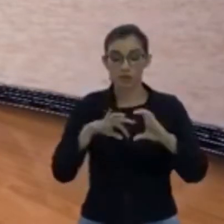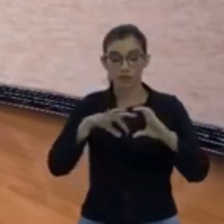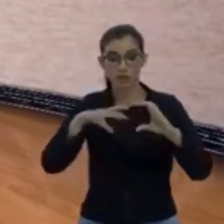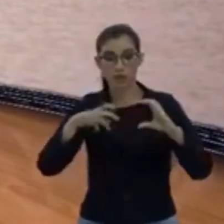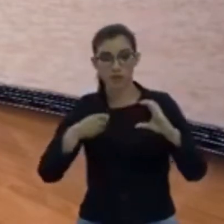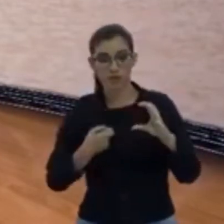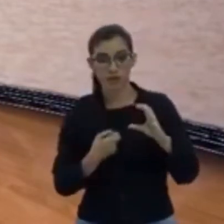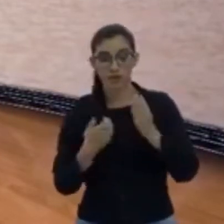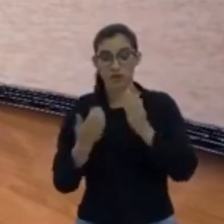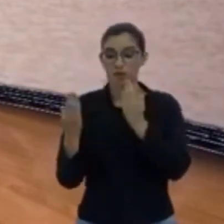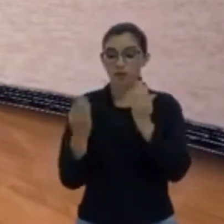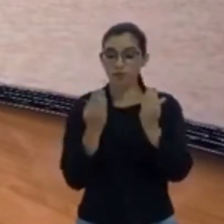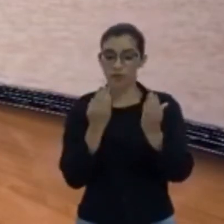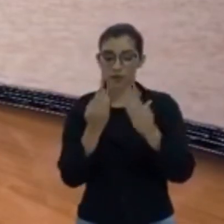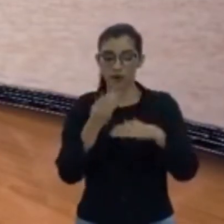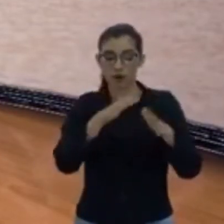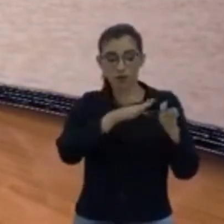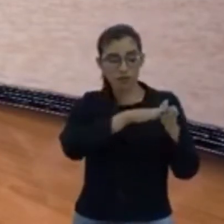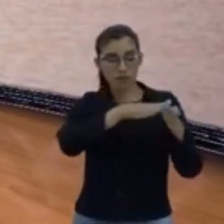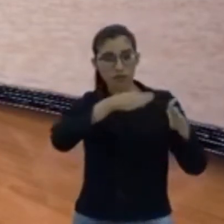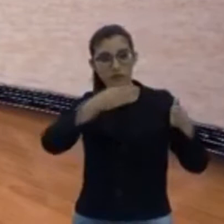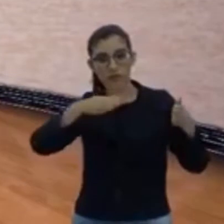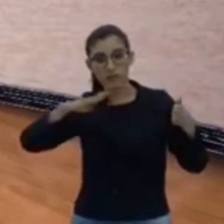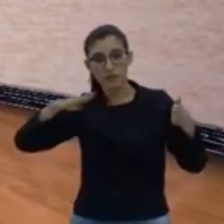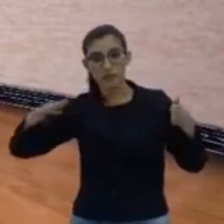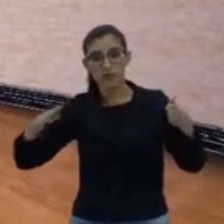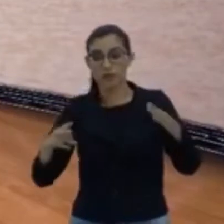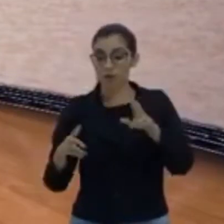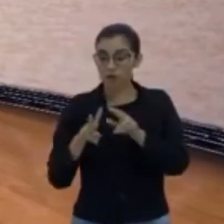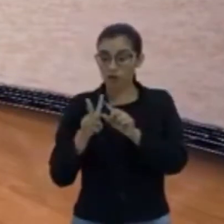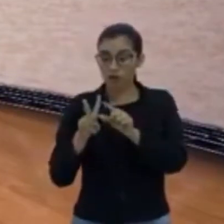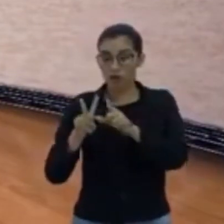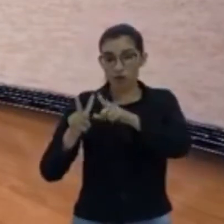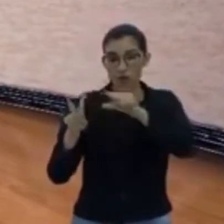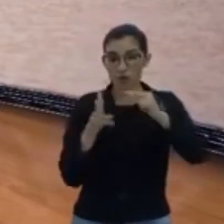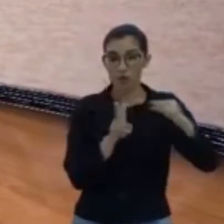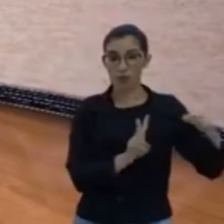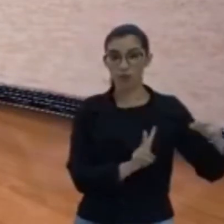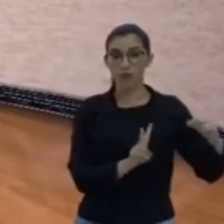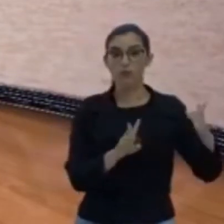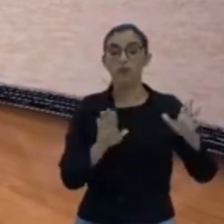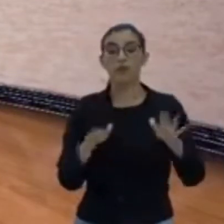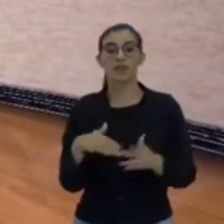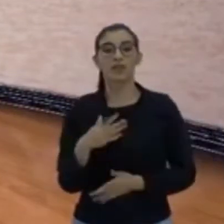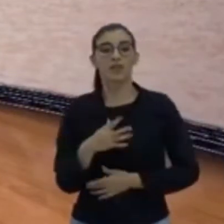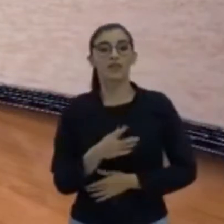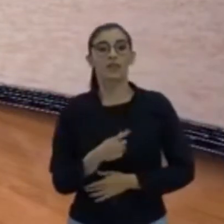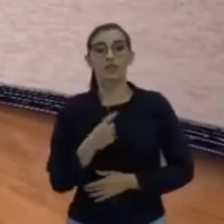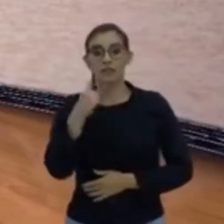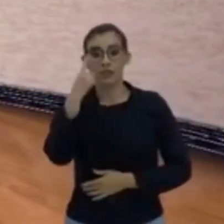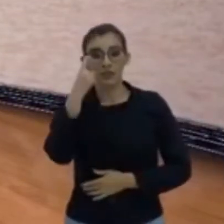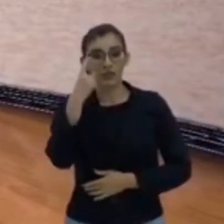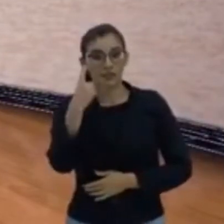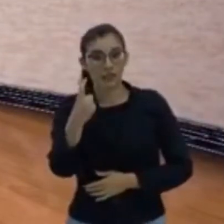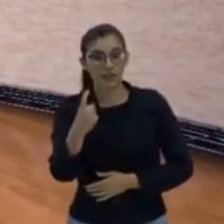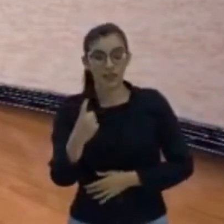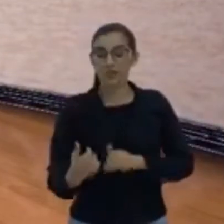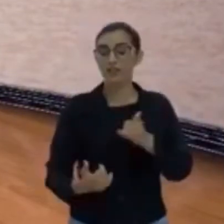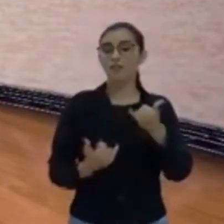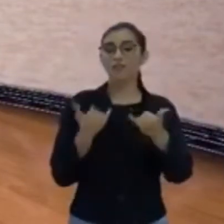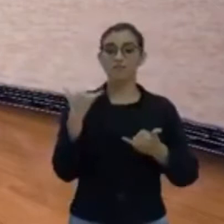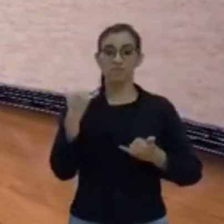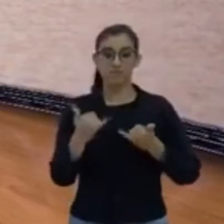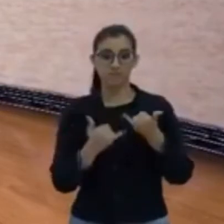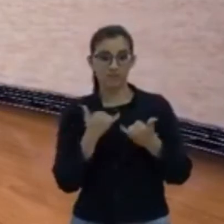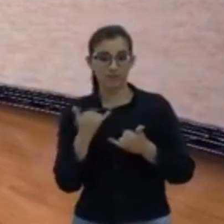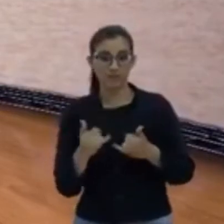fazer uma comparação entre as ondas e as suas velocidades. Está ficando cada vez mais o quê? Divertido.